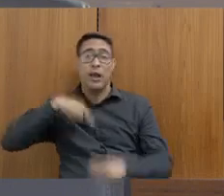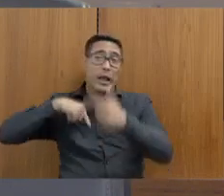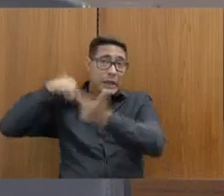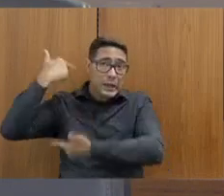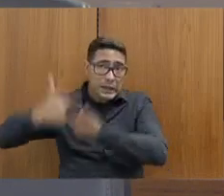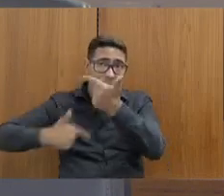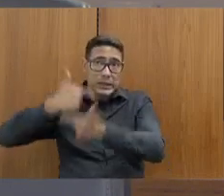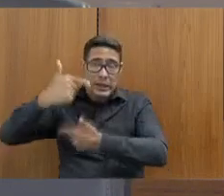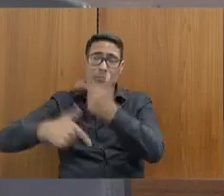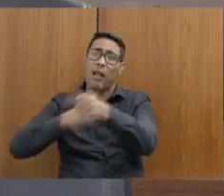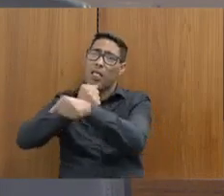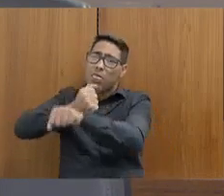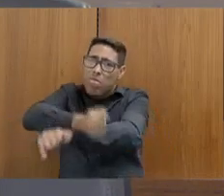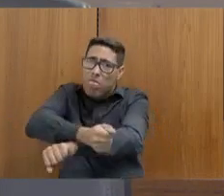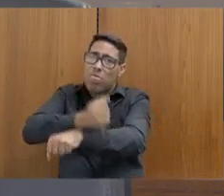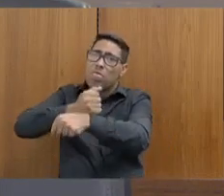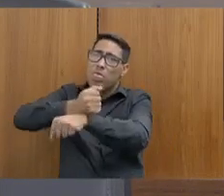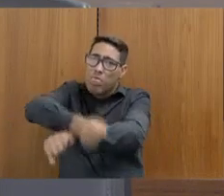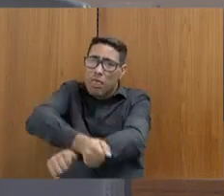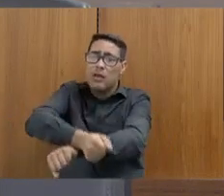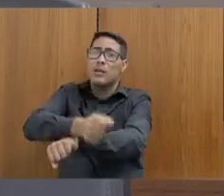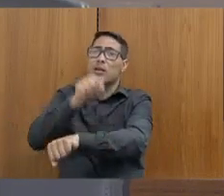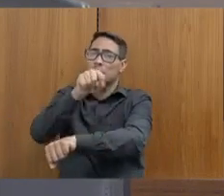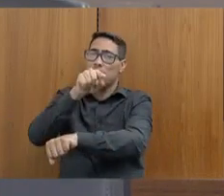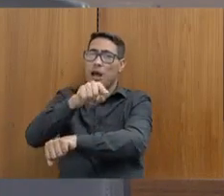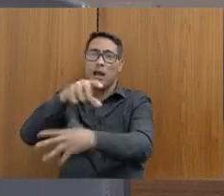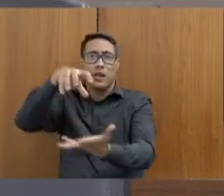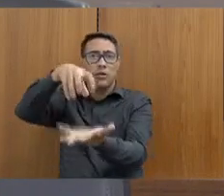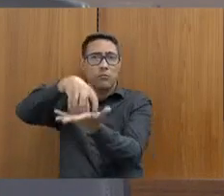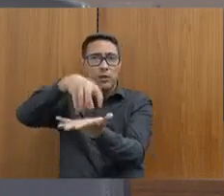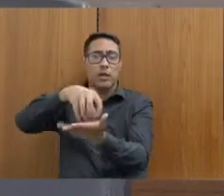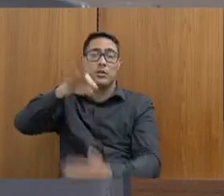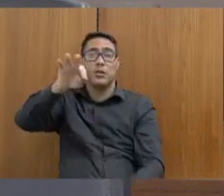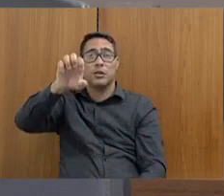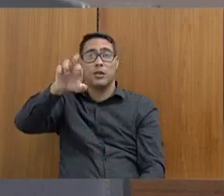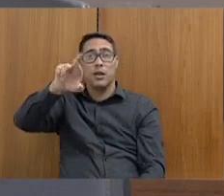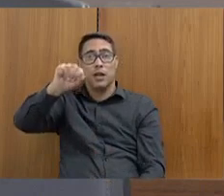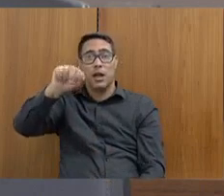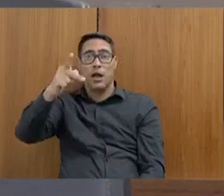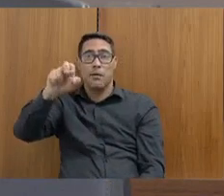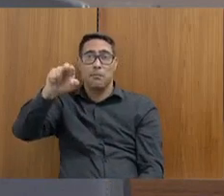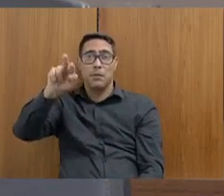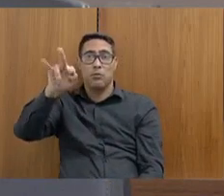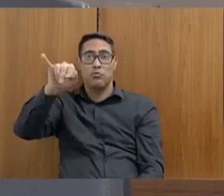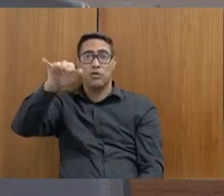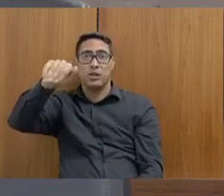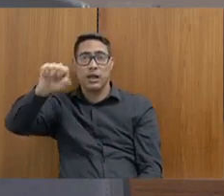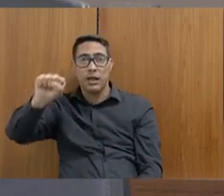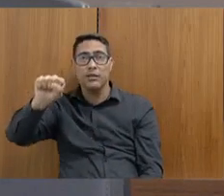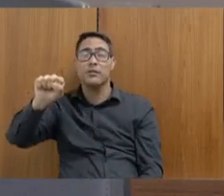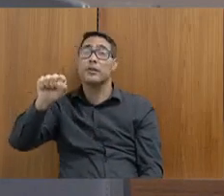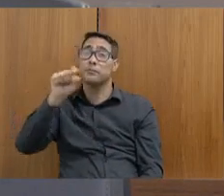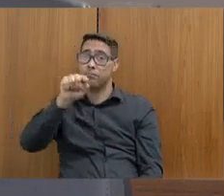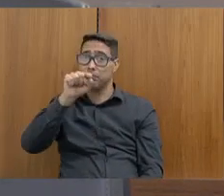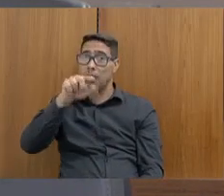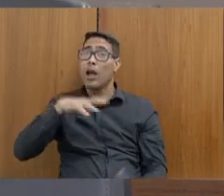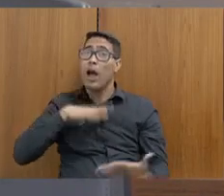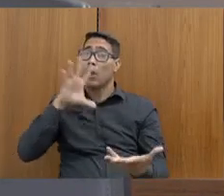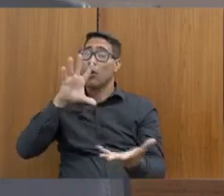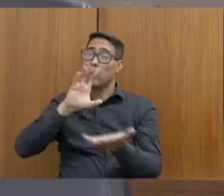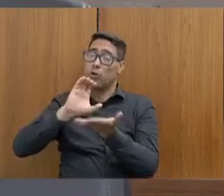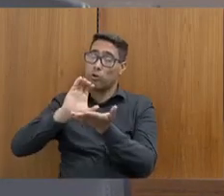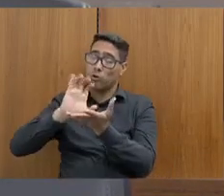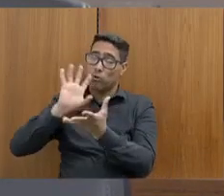em comunidades terapêuticas. E é importante dizer que, esse ano, as comunidades terapêuticas foram inseridas no mapa de